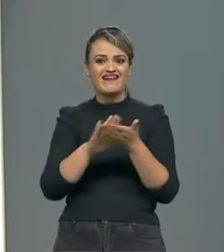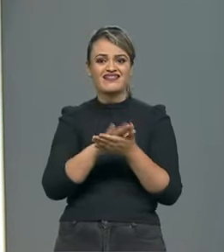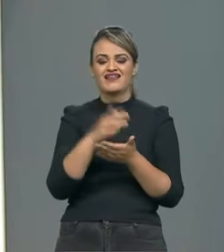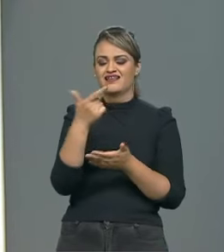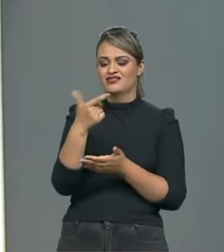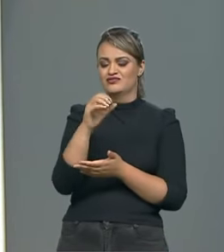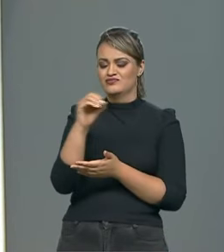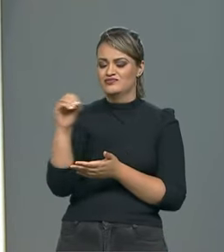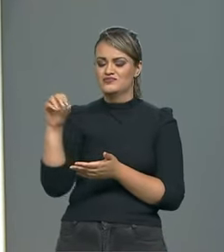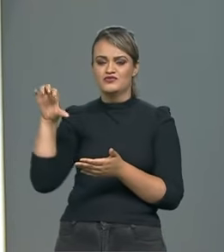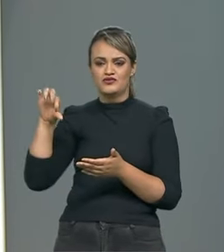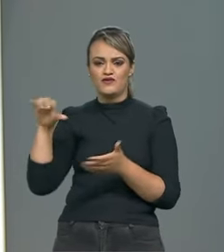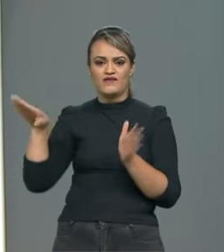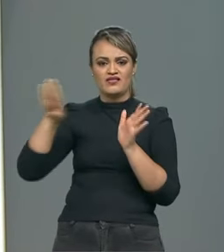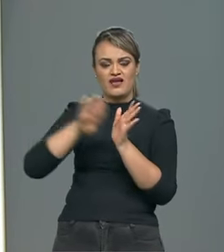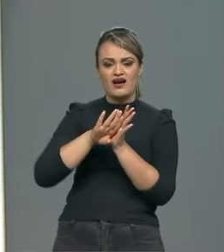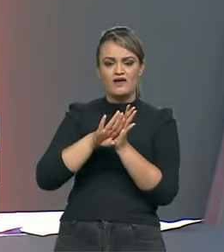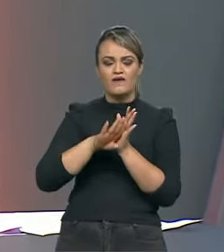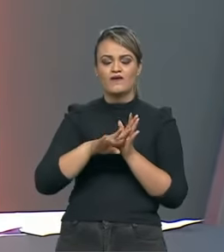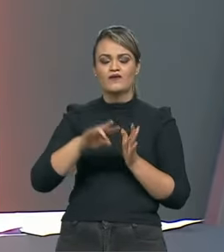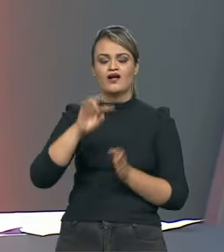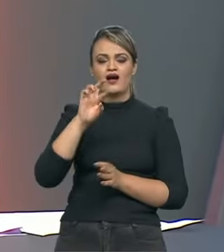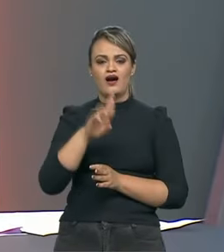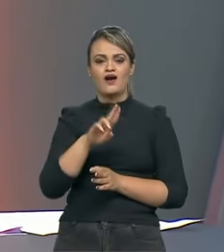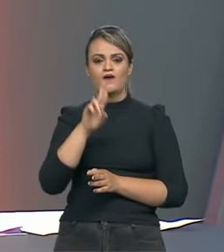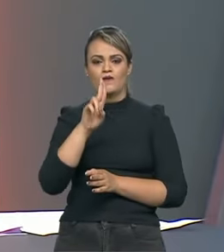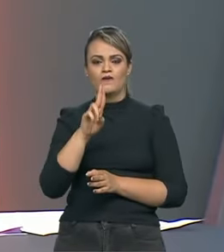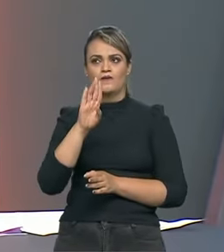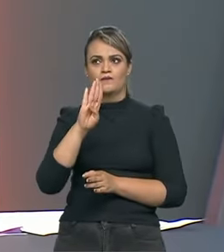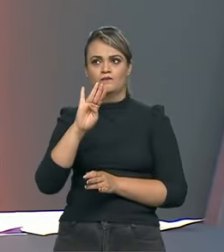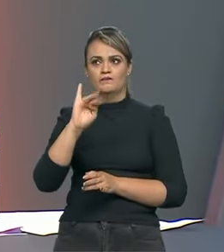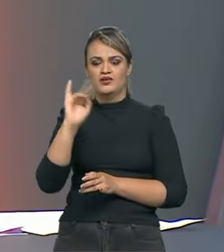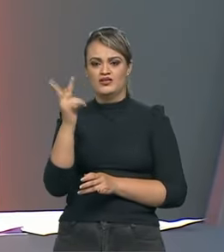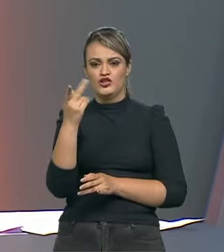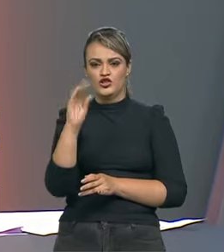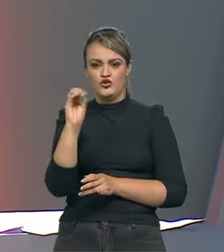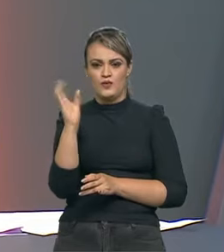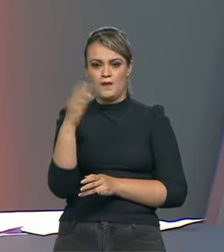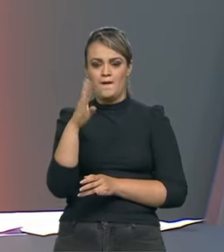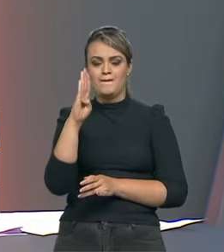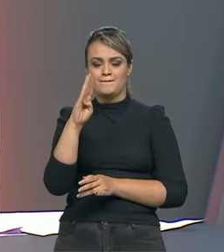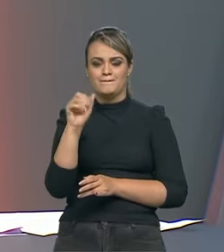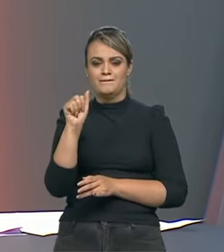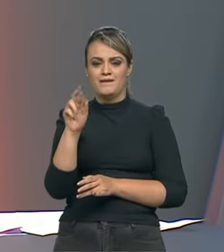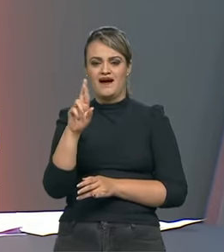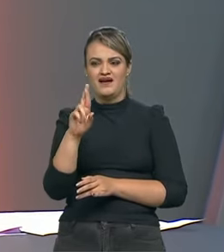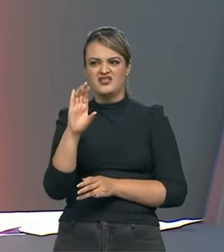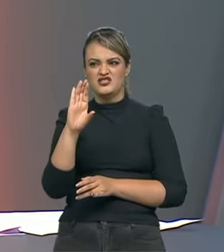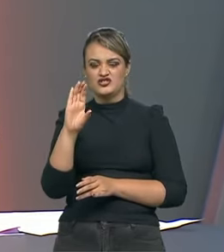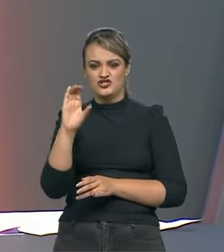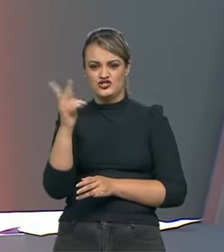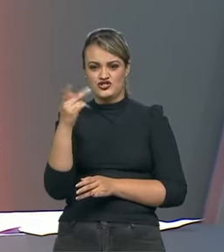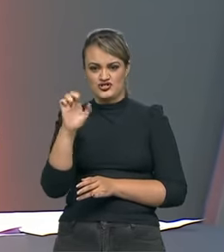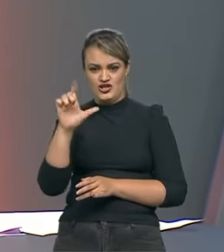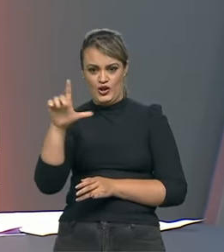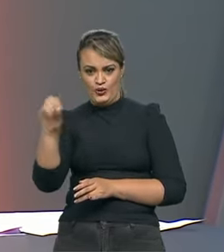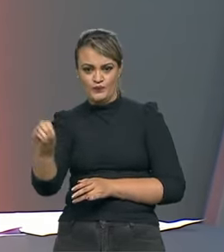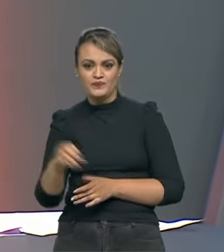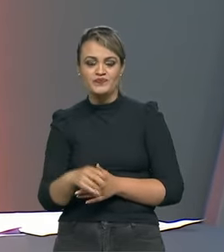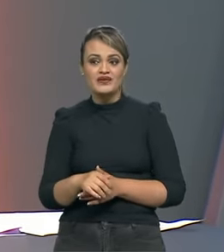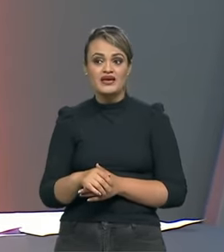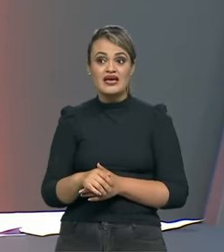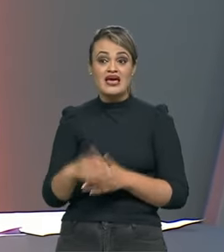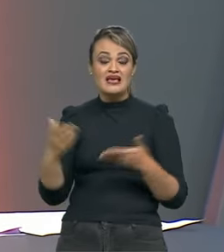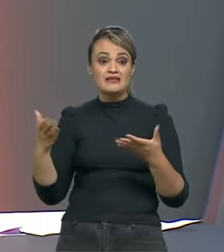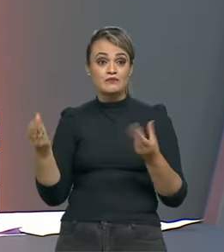Barrichello. A gente não tem um piloto brasileiro vencendo na Fórmula 1. E já são algumas temporadas sem sequer um piloto